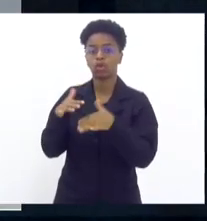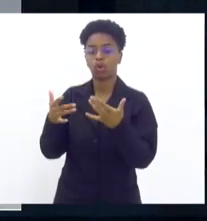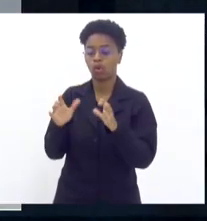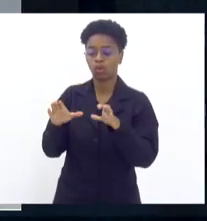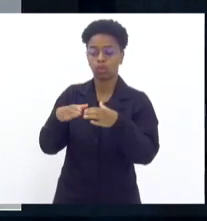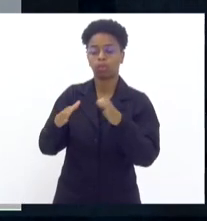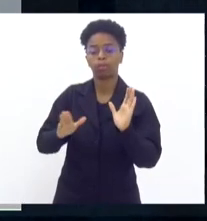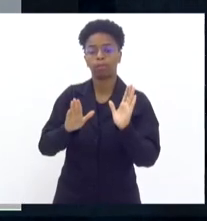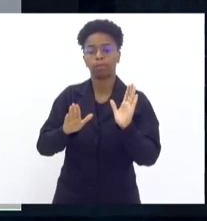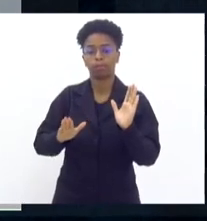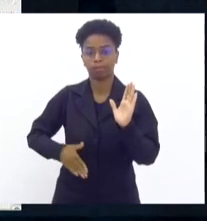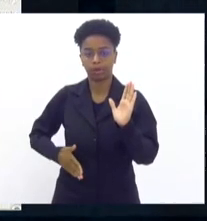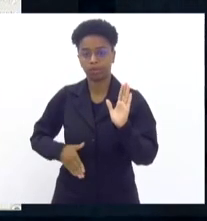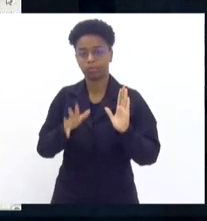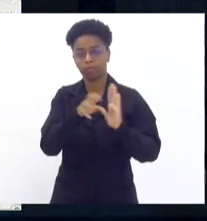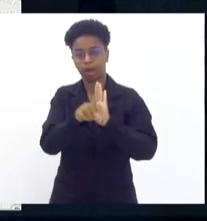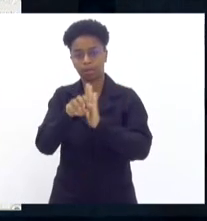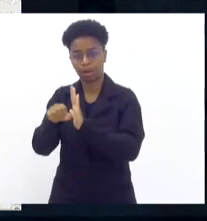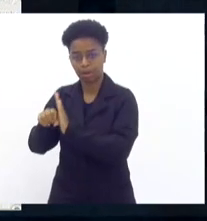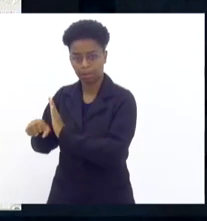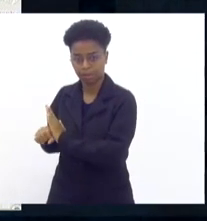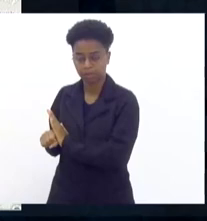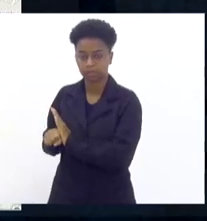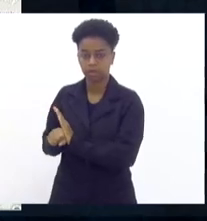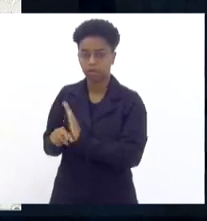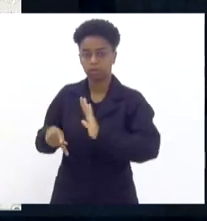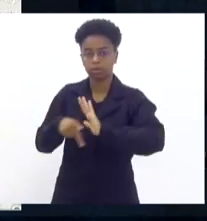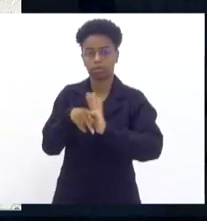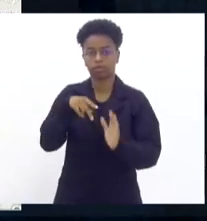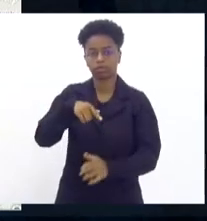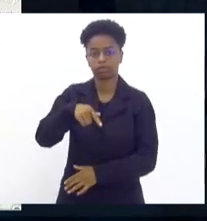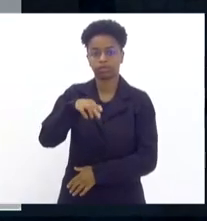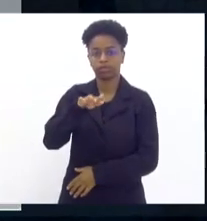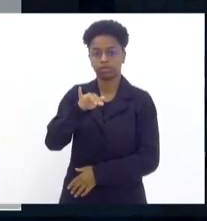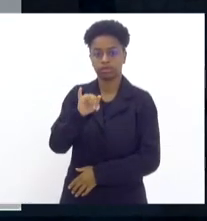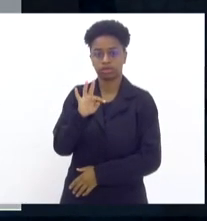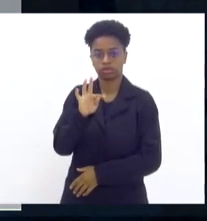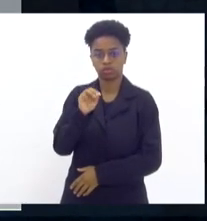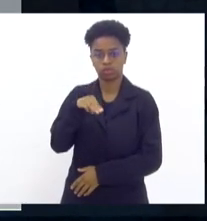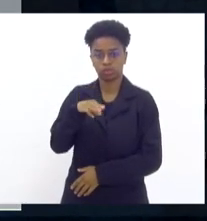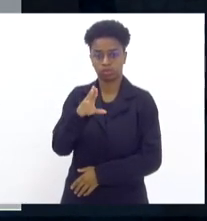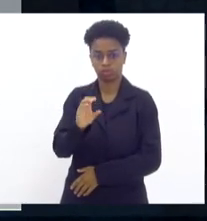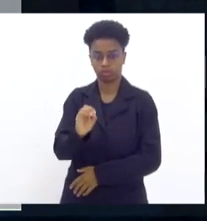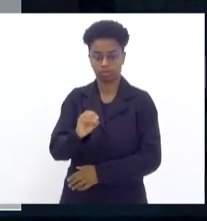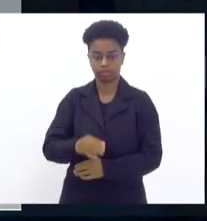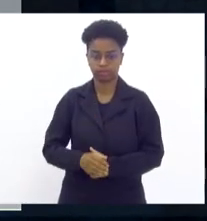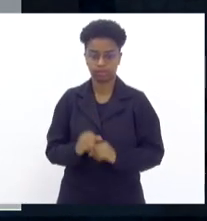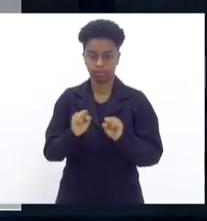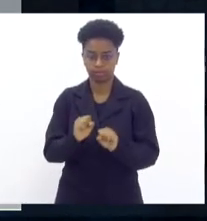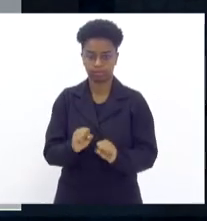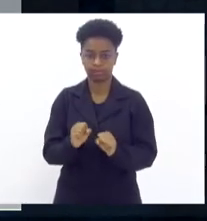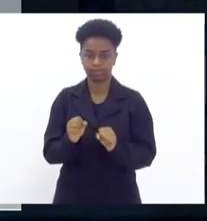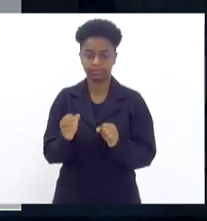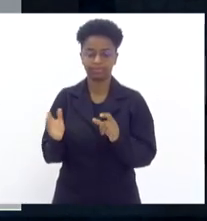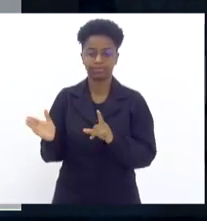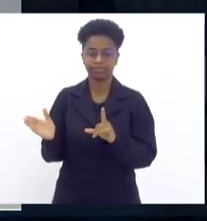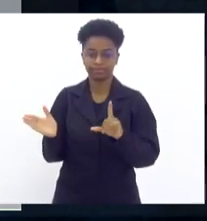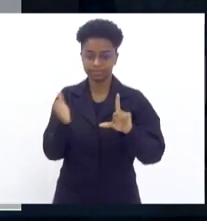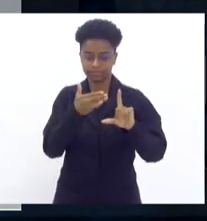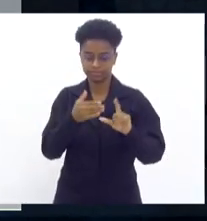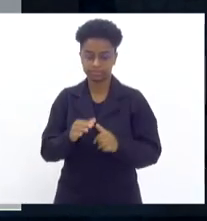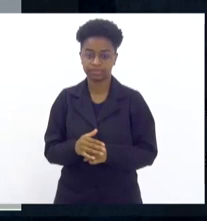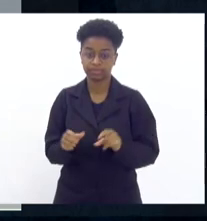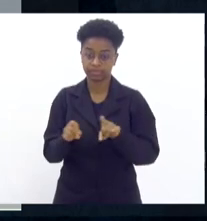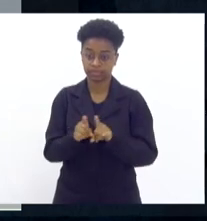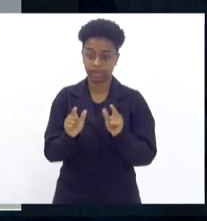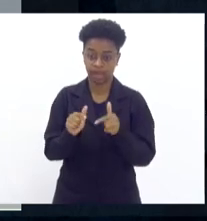que oriunda do Quitungo. Pode passar. E essas são as ações que